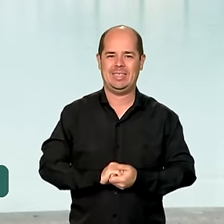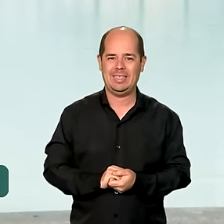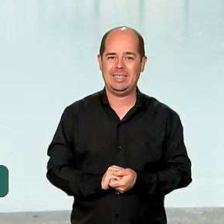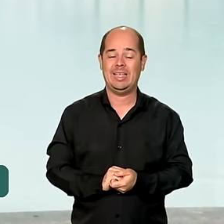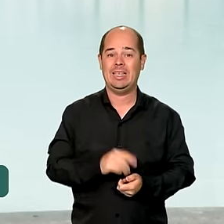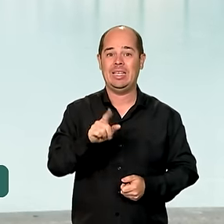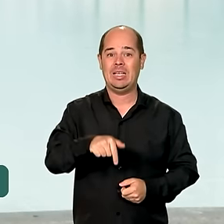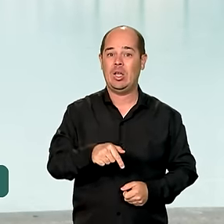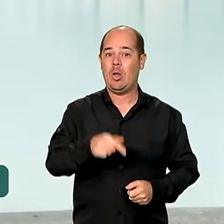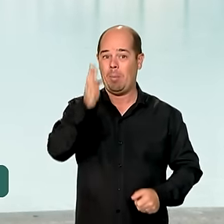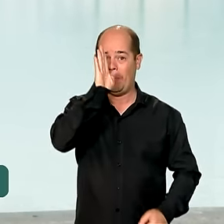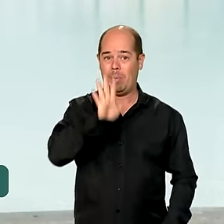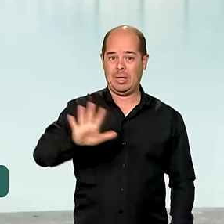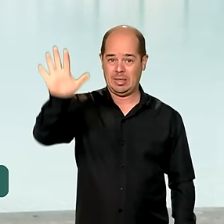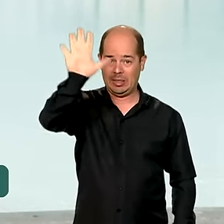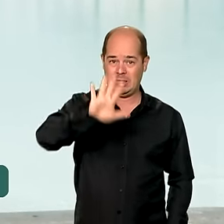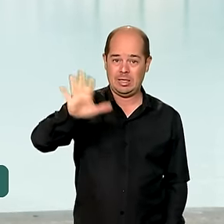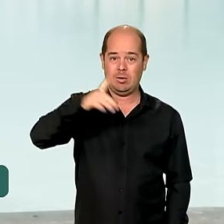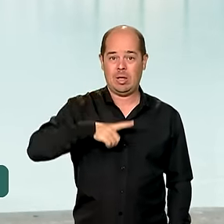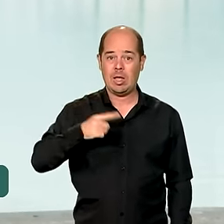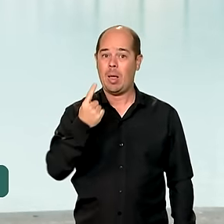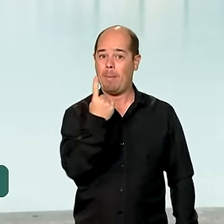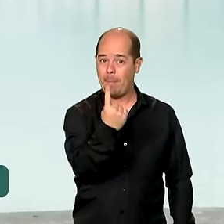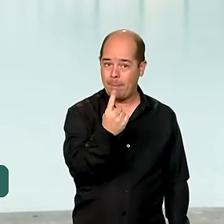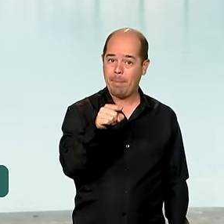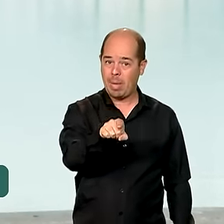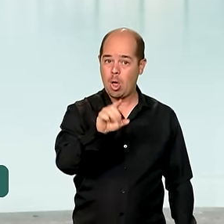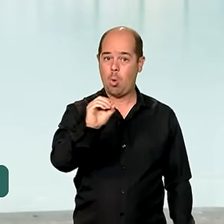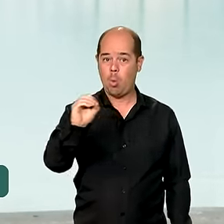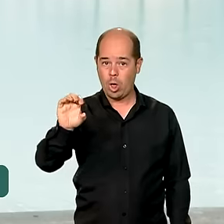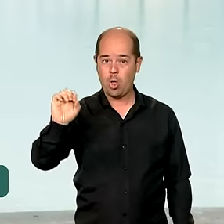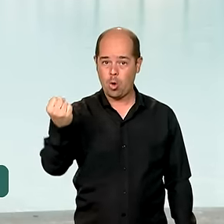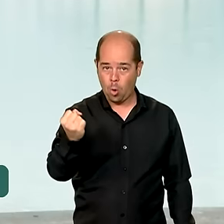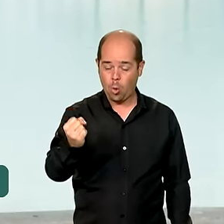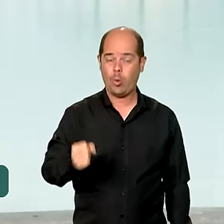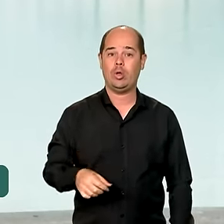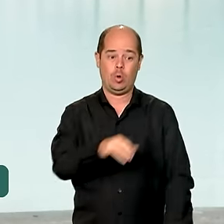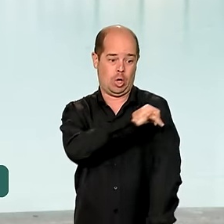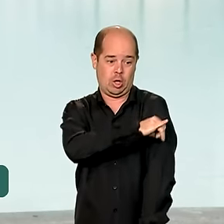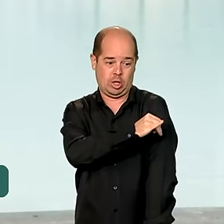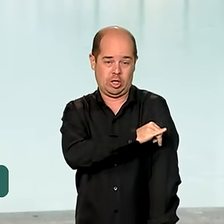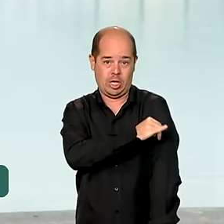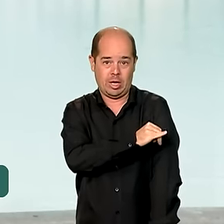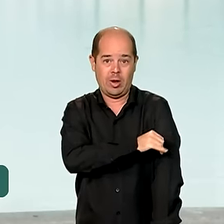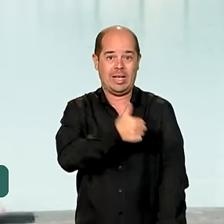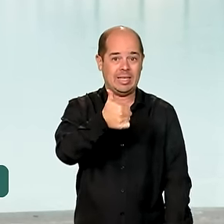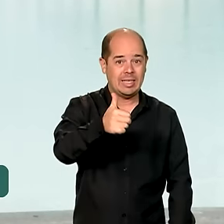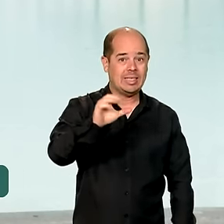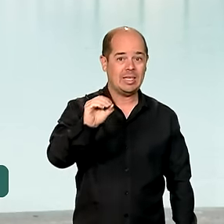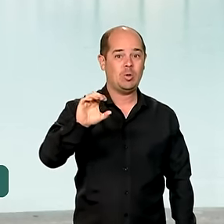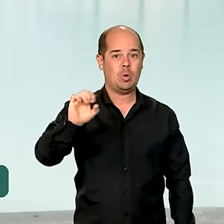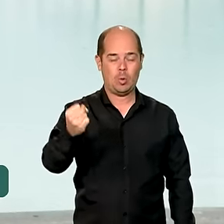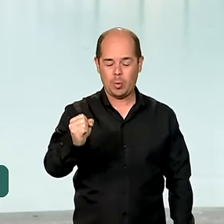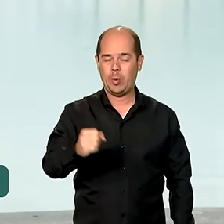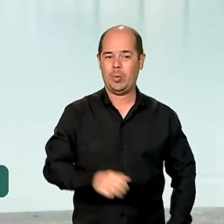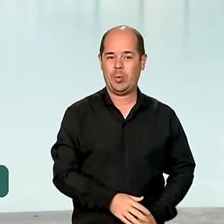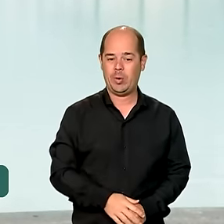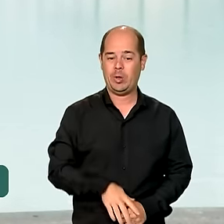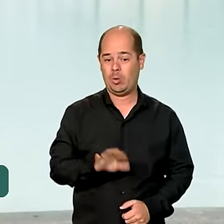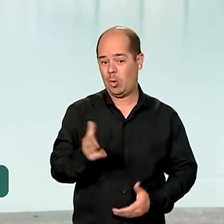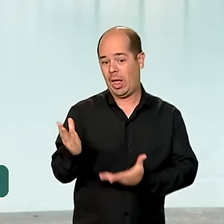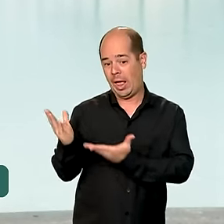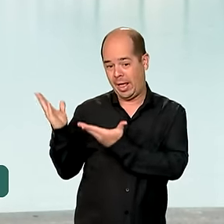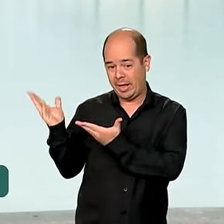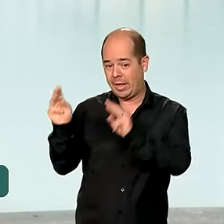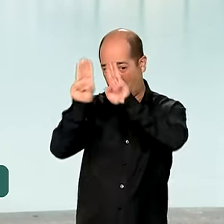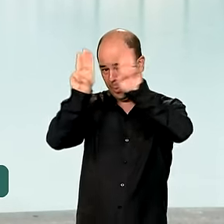o Brasil, são 1.008 instituições e 108 só aqui no Rio de Janeiro. Como você falou, uma delas é o Museu da Manhã, aqui onde a gente